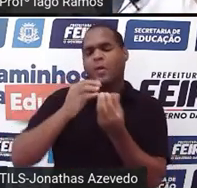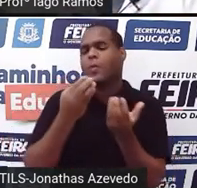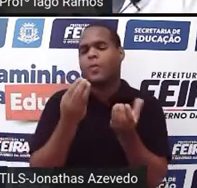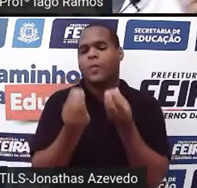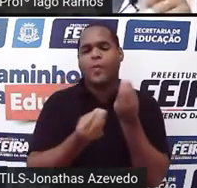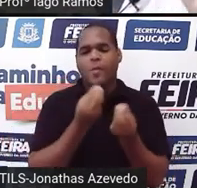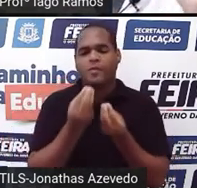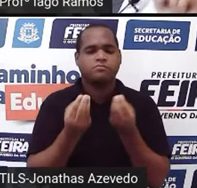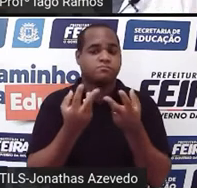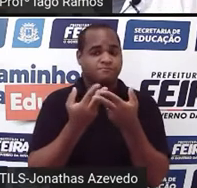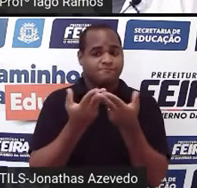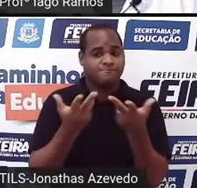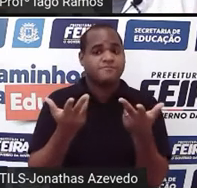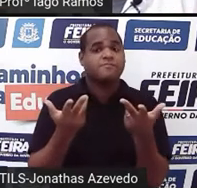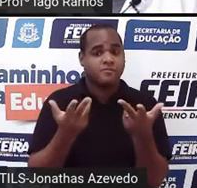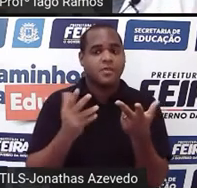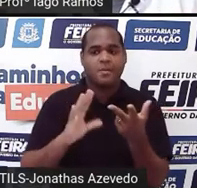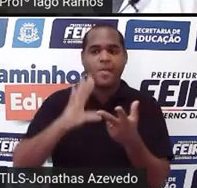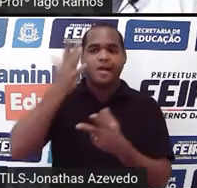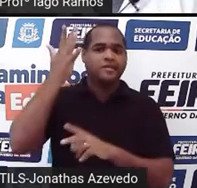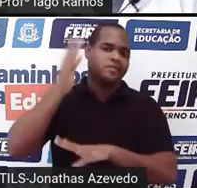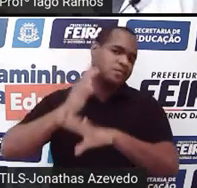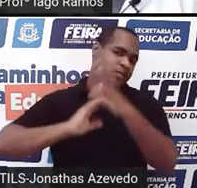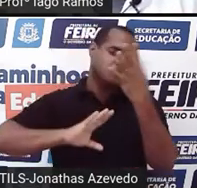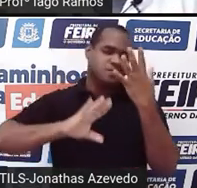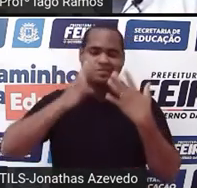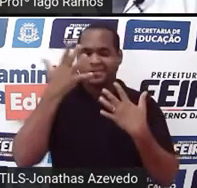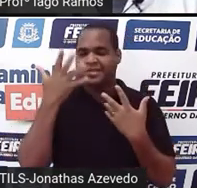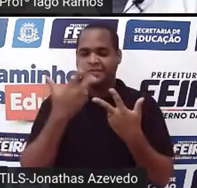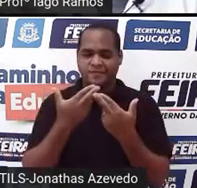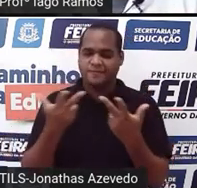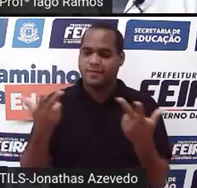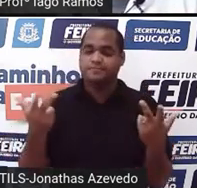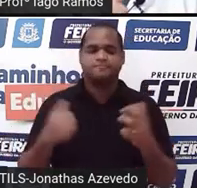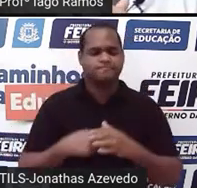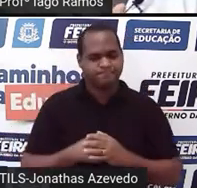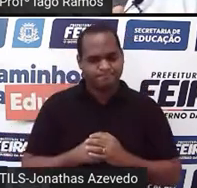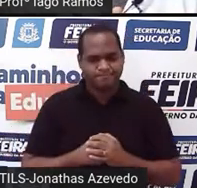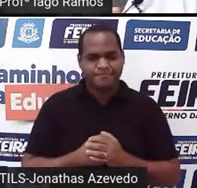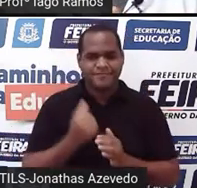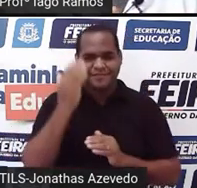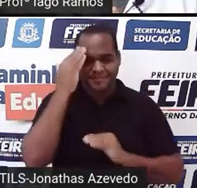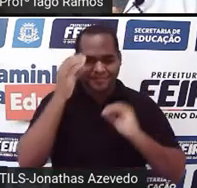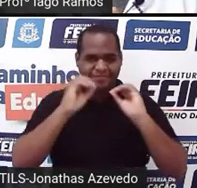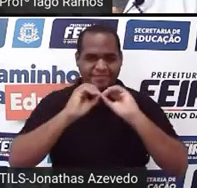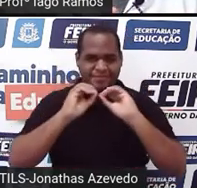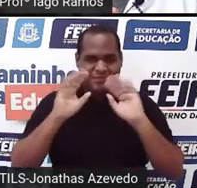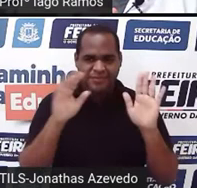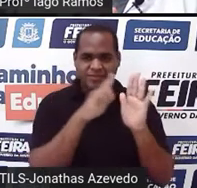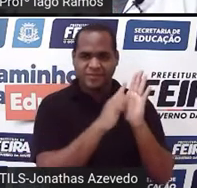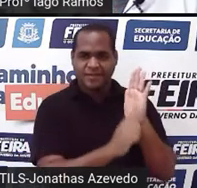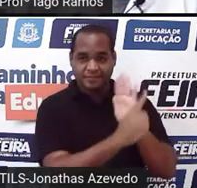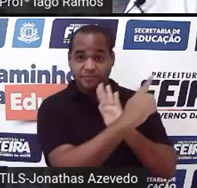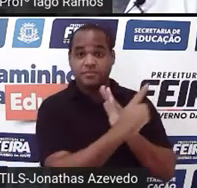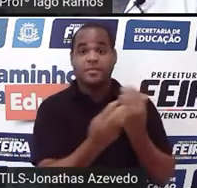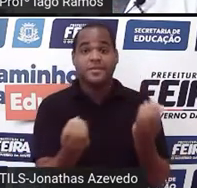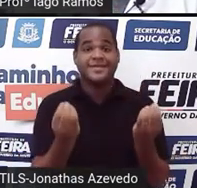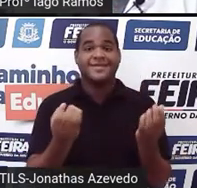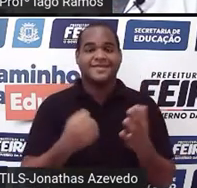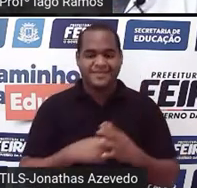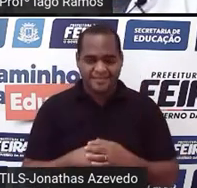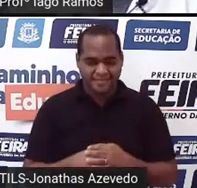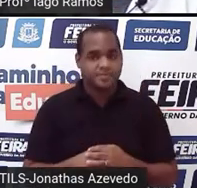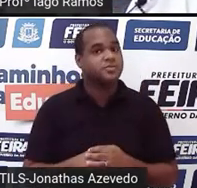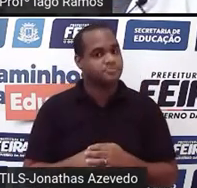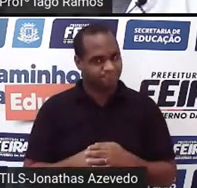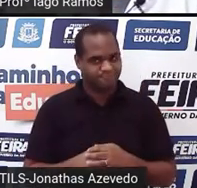situação que está à nossa volta, tá bom? Então, deu para entender para que que serve o gráfico e é por isso que a